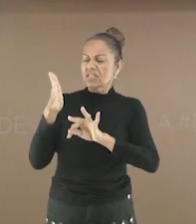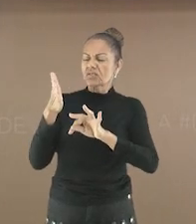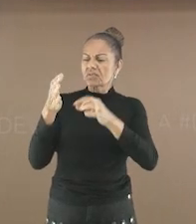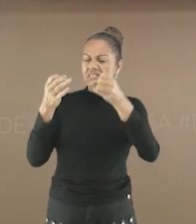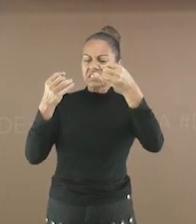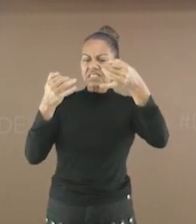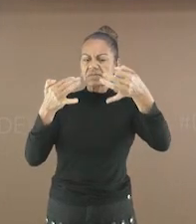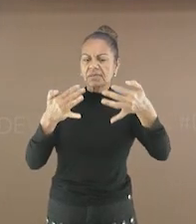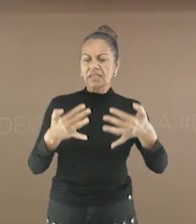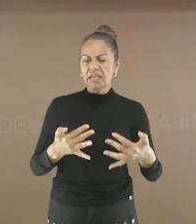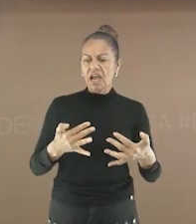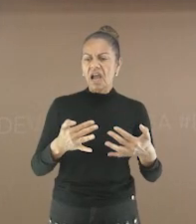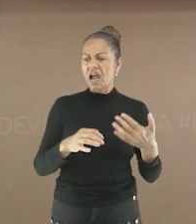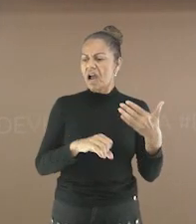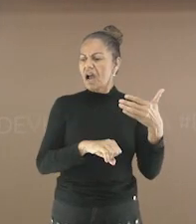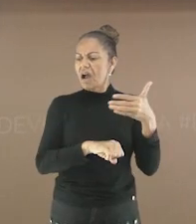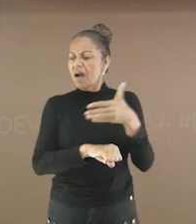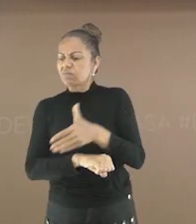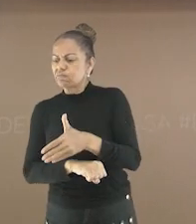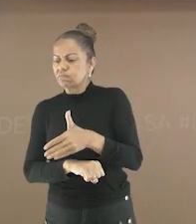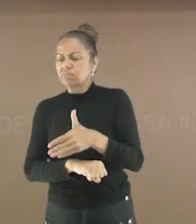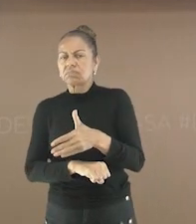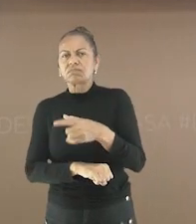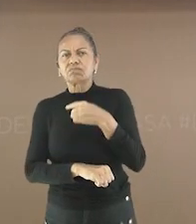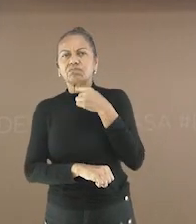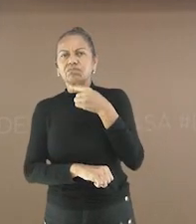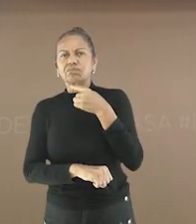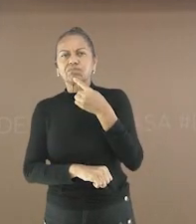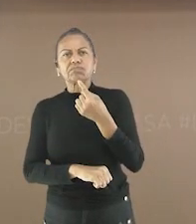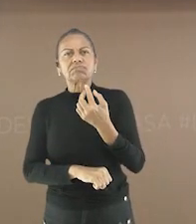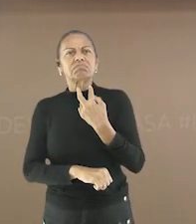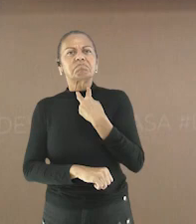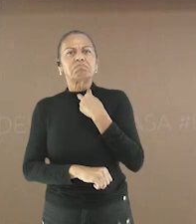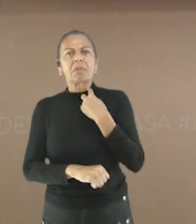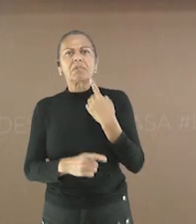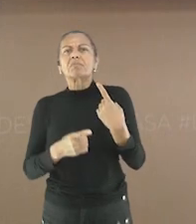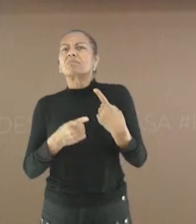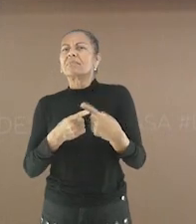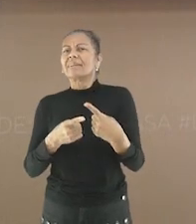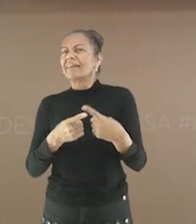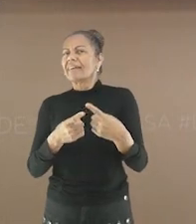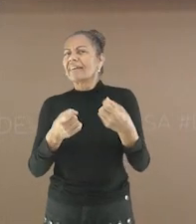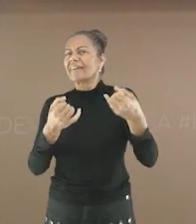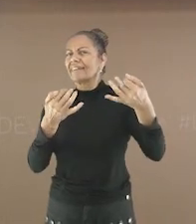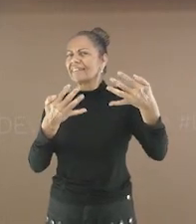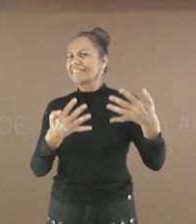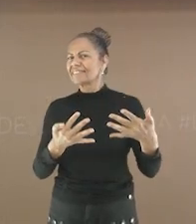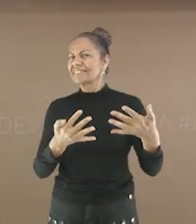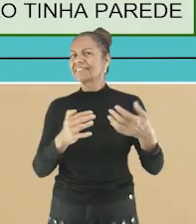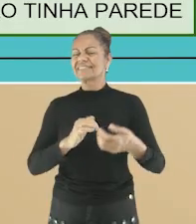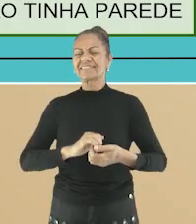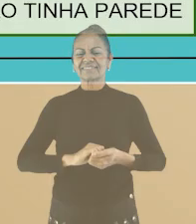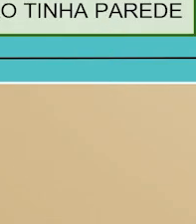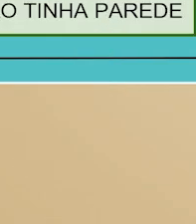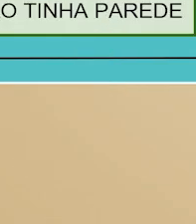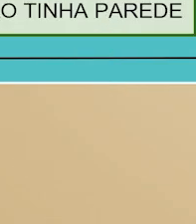impossibilidade de entrar na casa? Por que que ninguém podia entrar na casa? Mais um tempinho para vocês